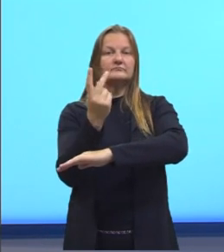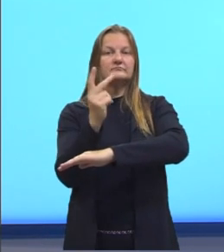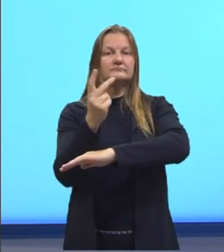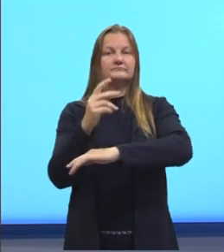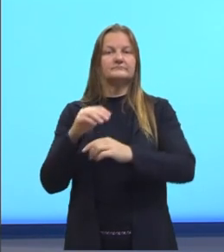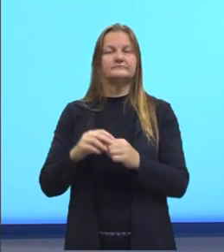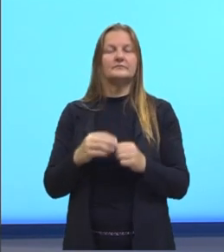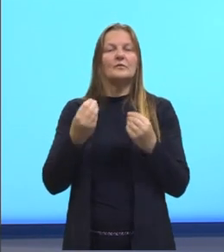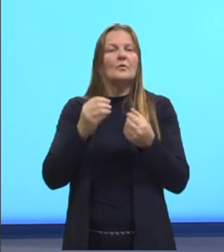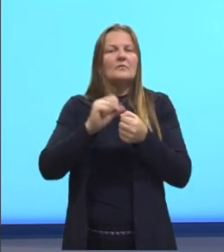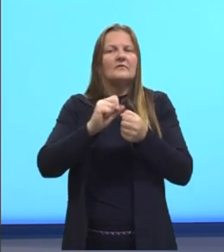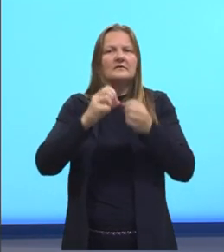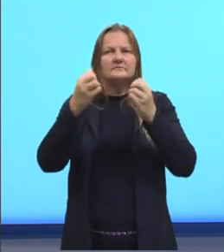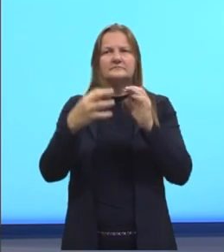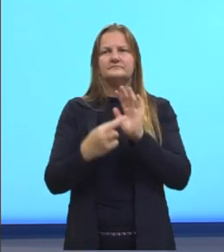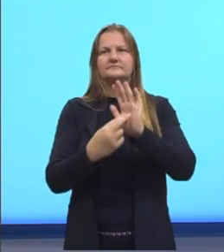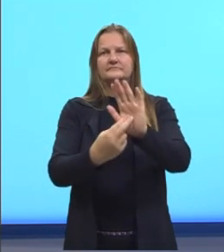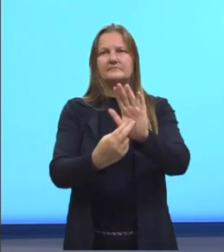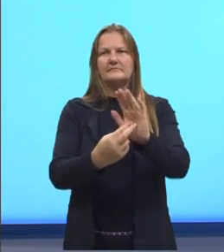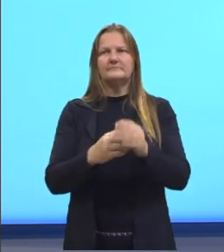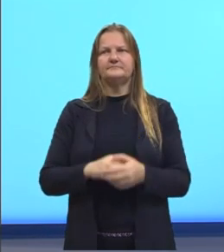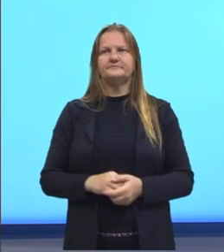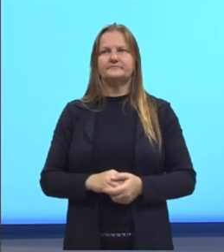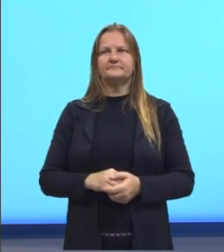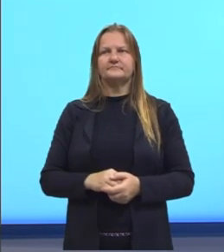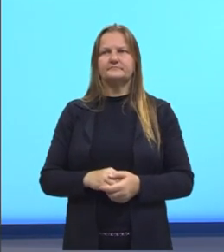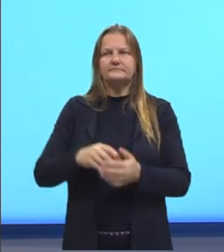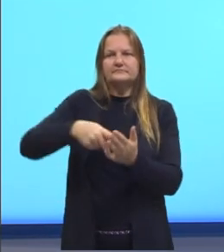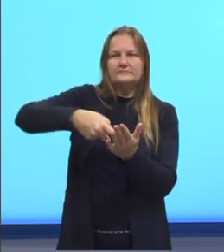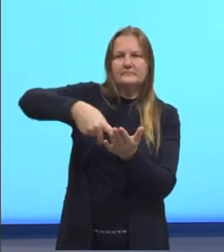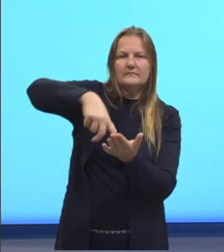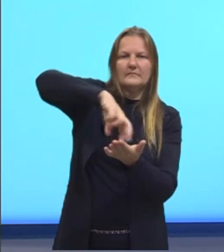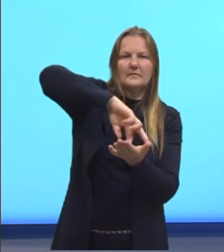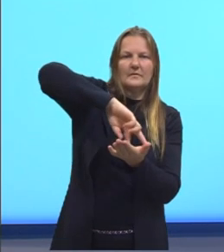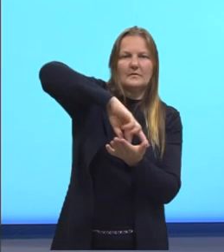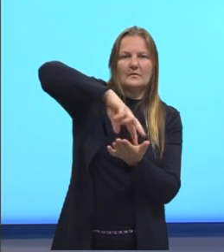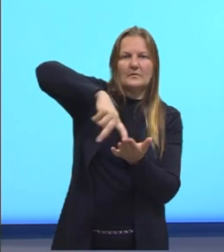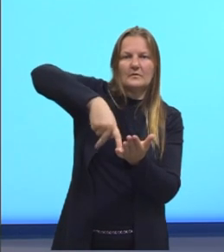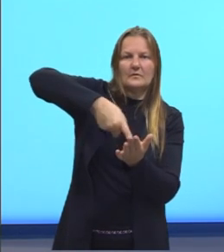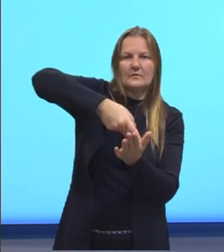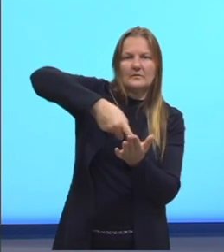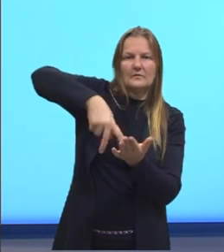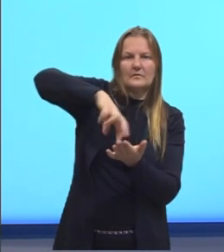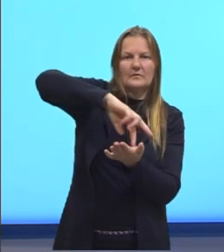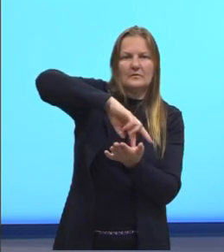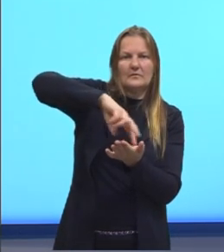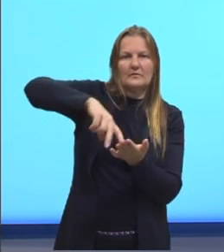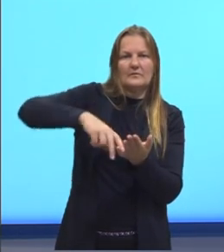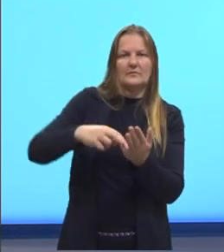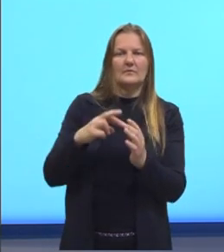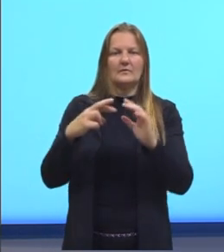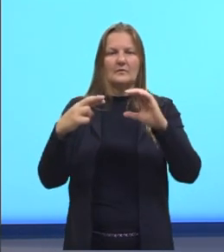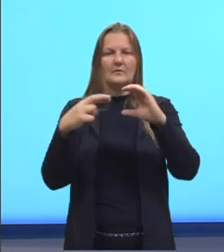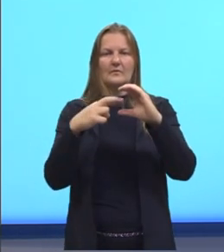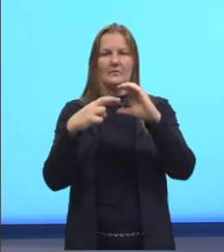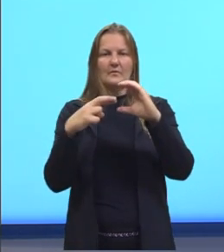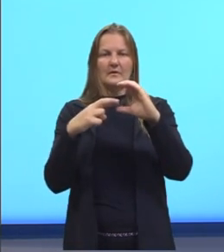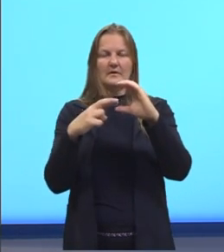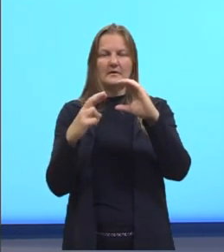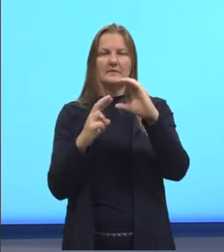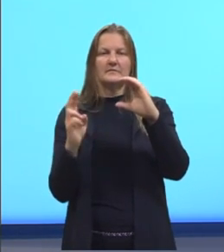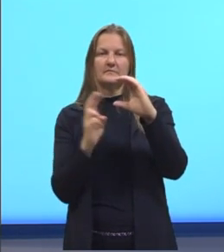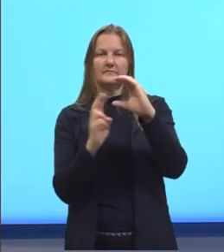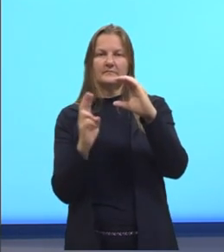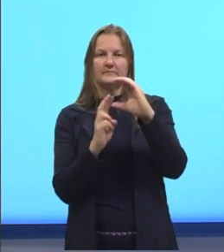O que eu representei aqui? O nosso raio da circunferência o R maiúsculo e